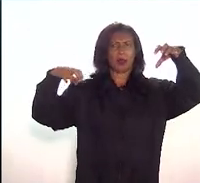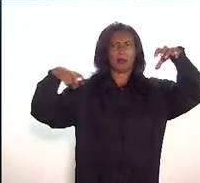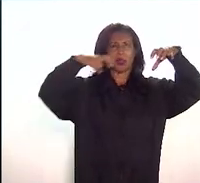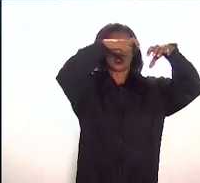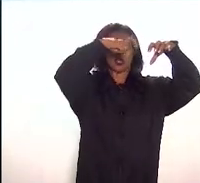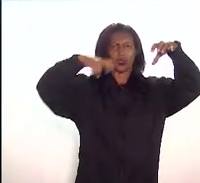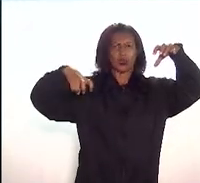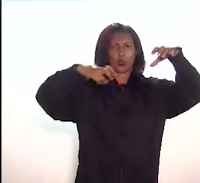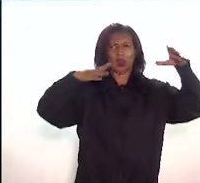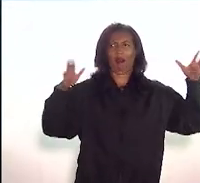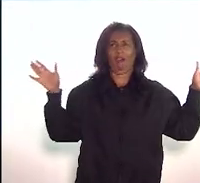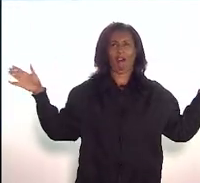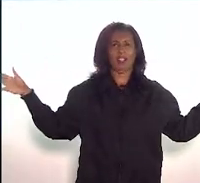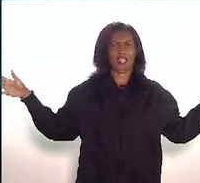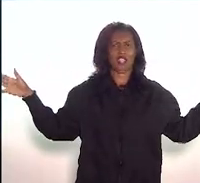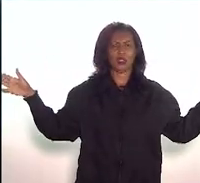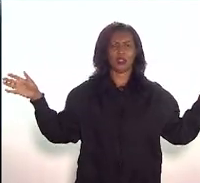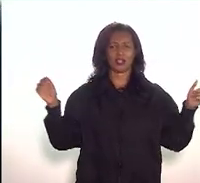corcovado,